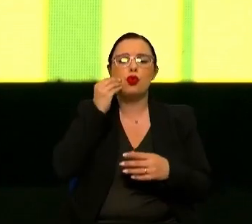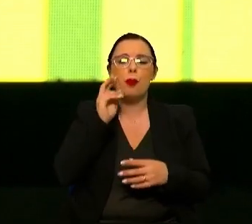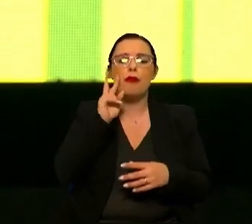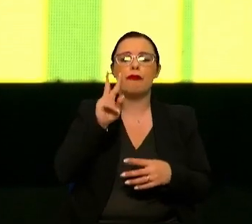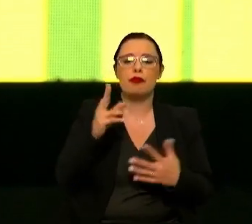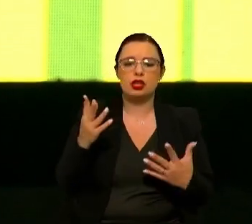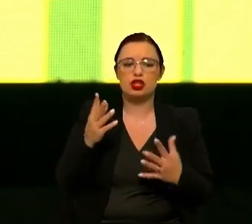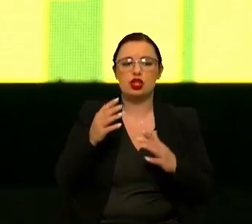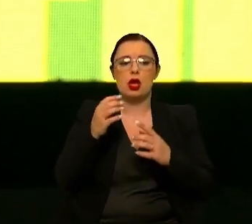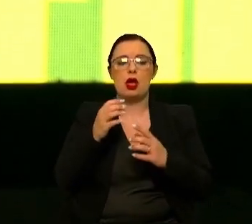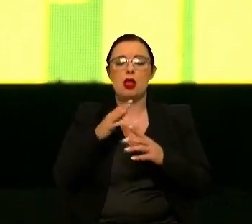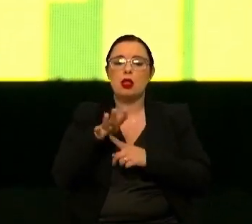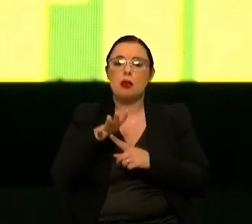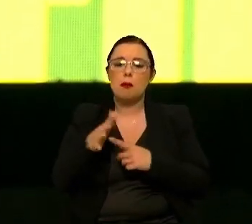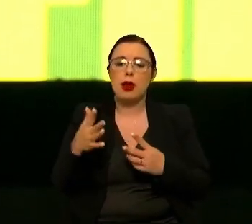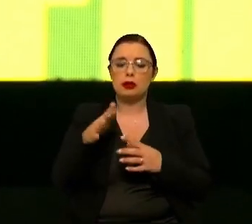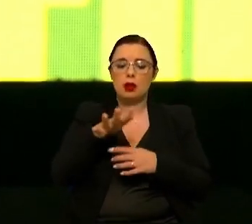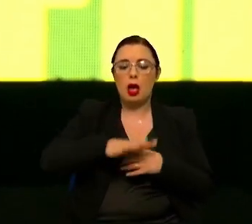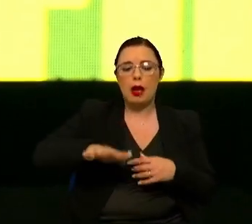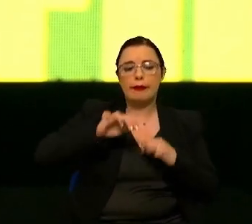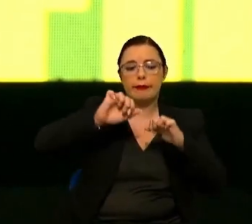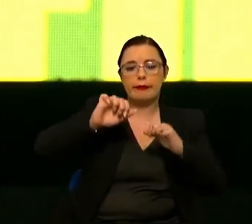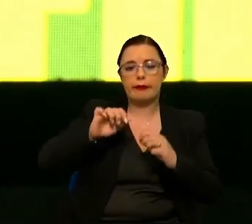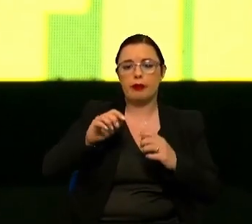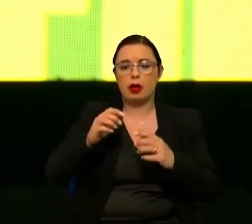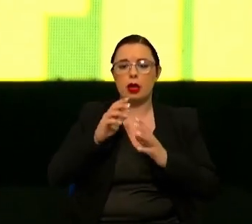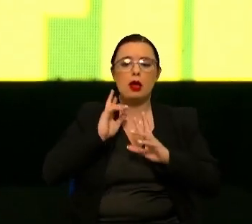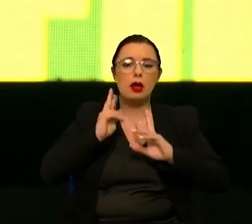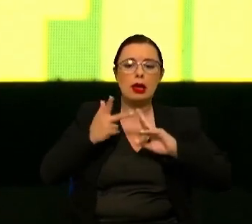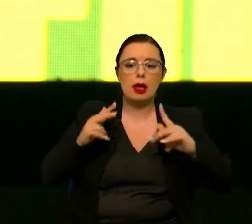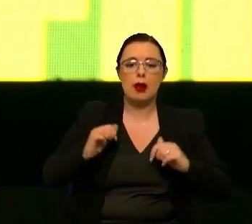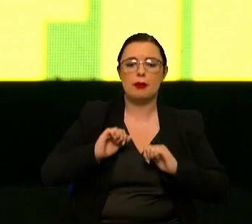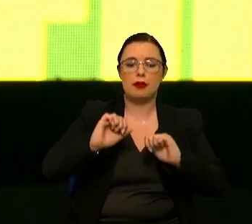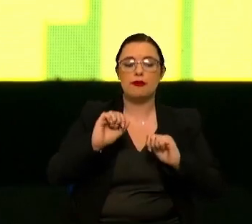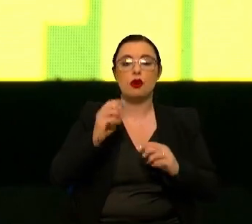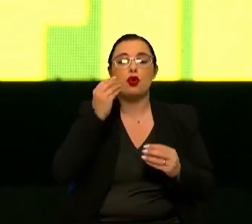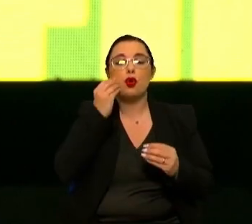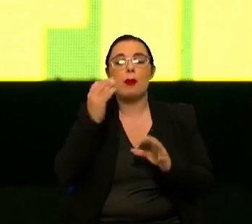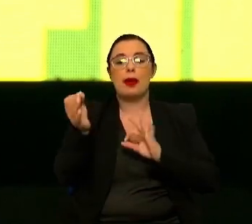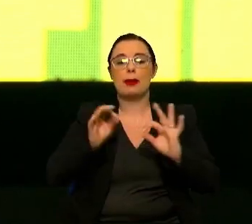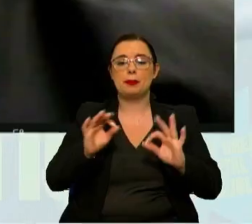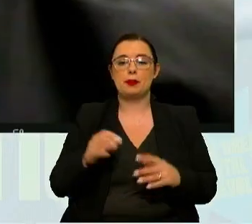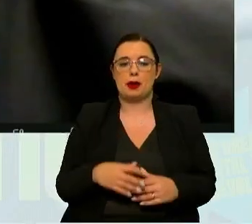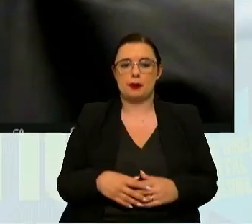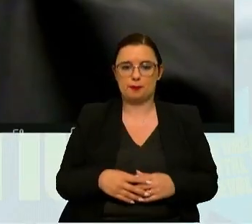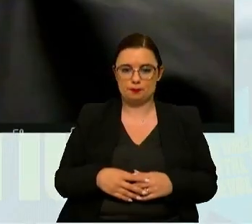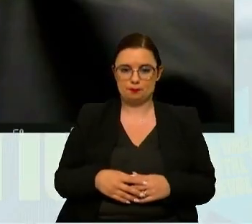dos veículos autónomos na sua zona, na sua região, na sua autarquia e como é que está o fundão a preparar?